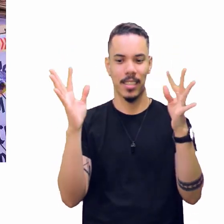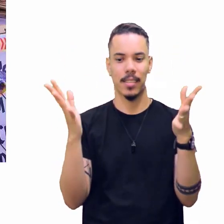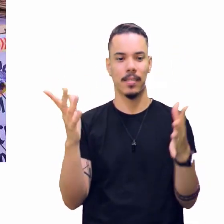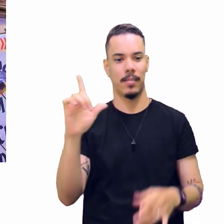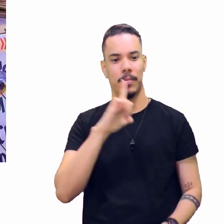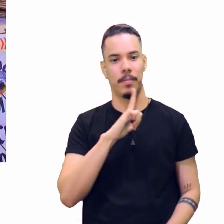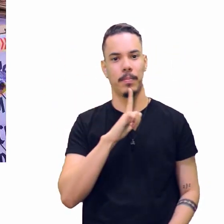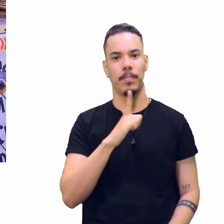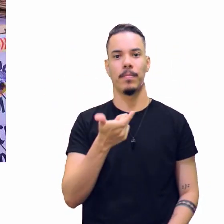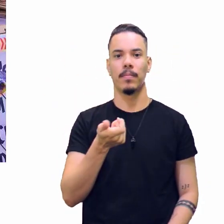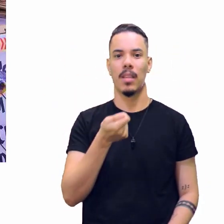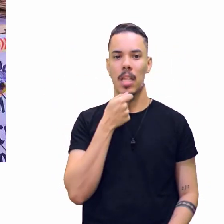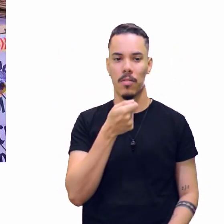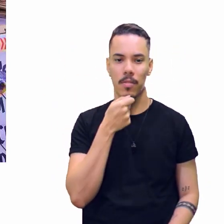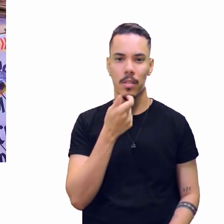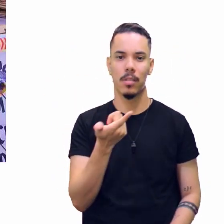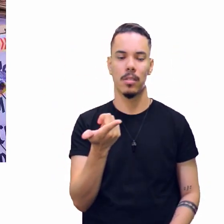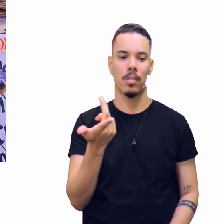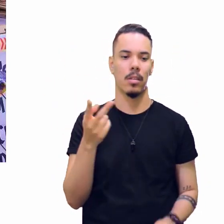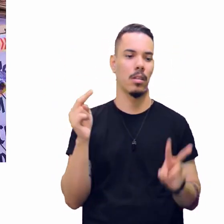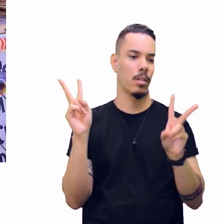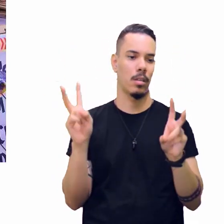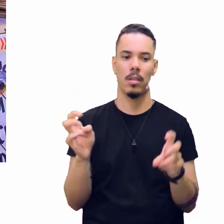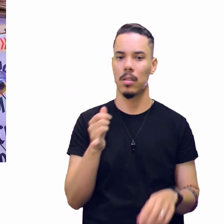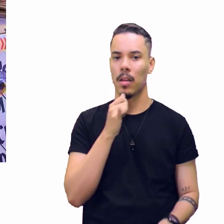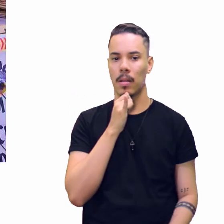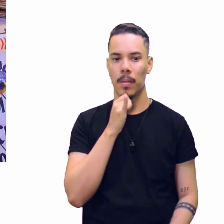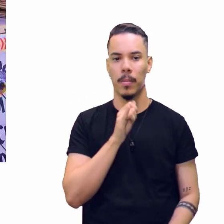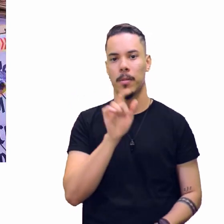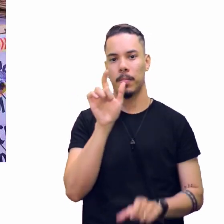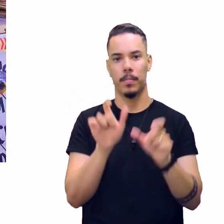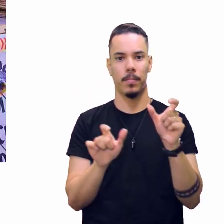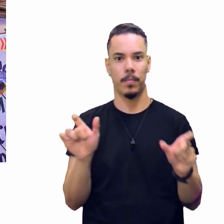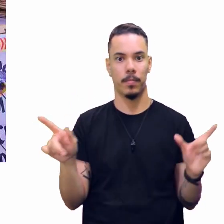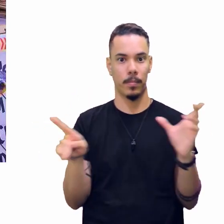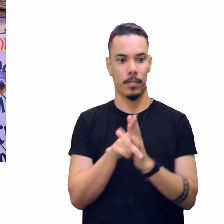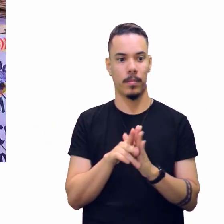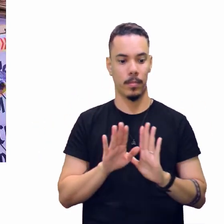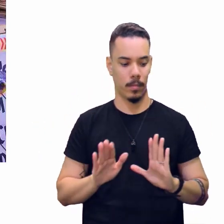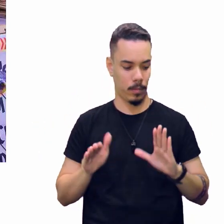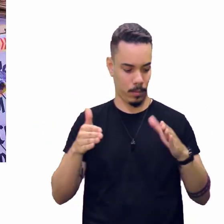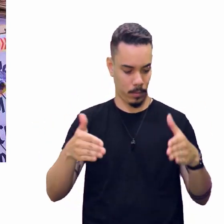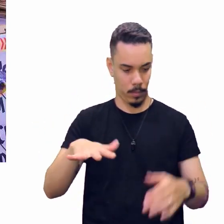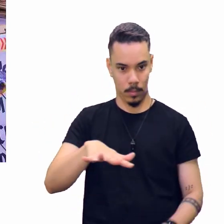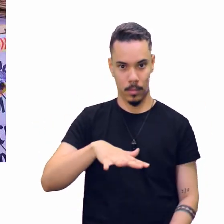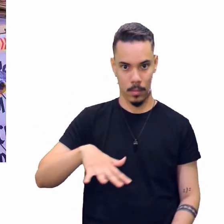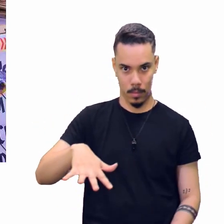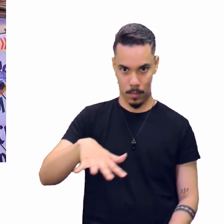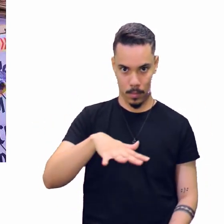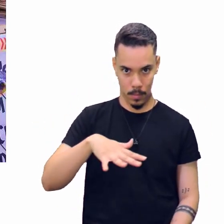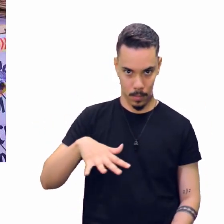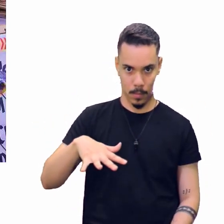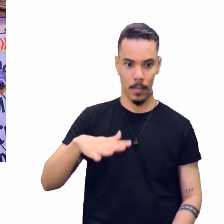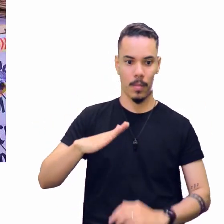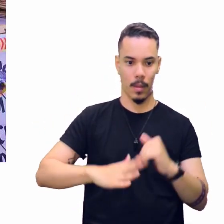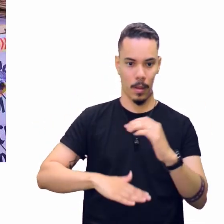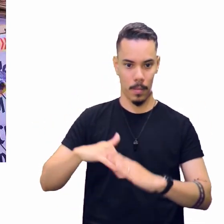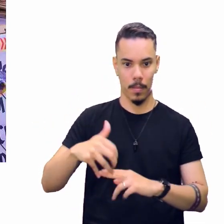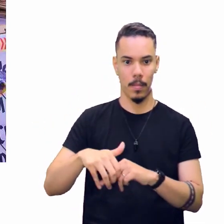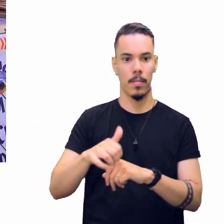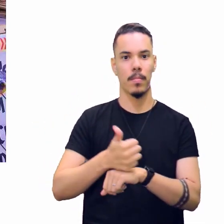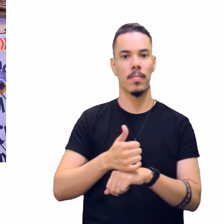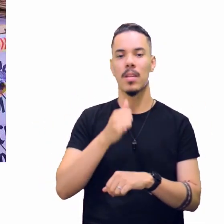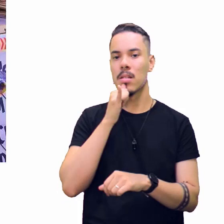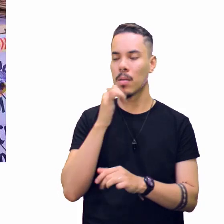lá tem entrevista com as pessoas especialistas dessa área, né? Pode pegar